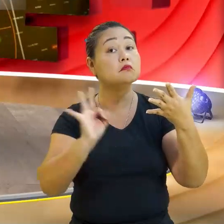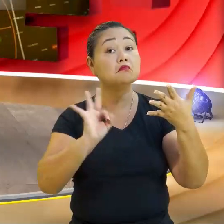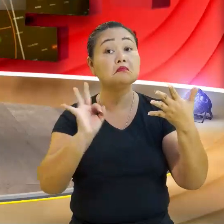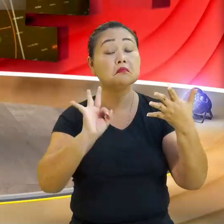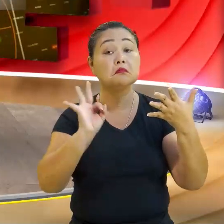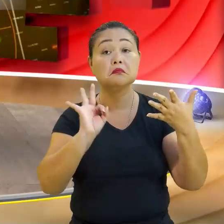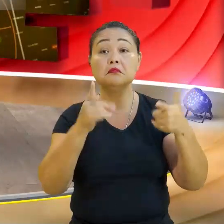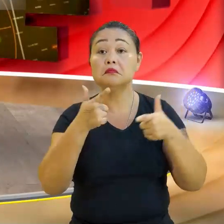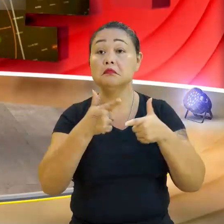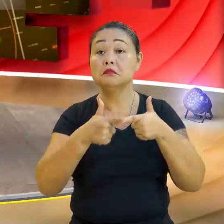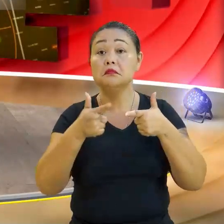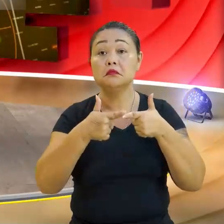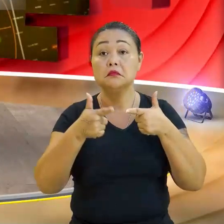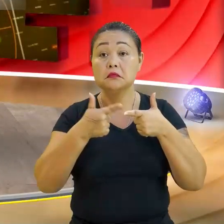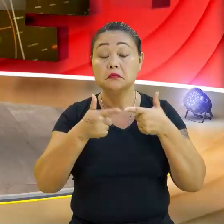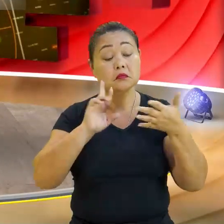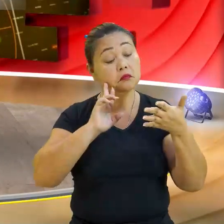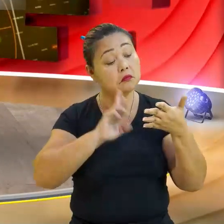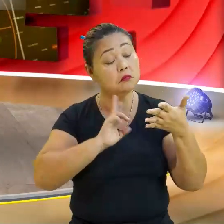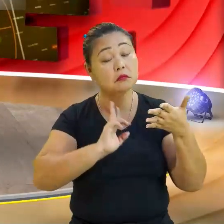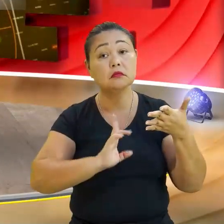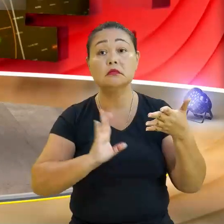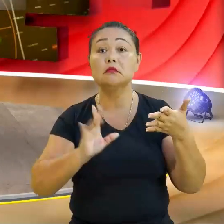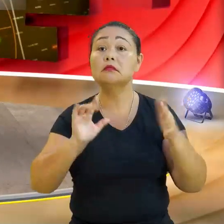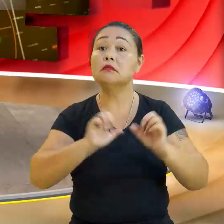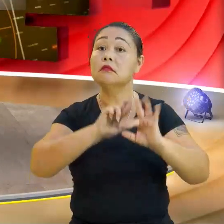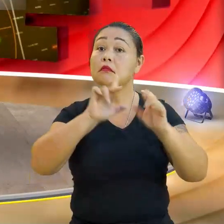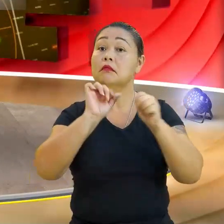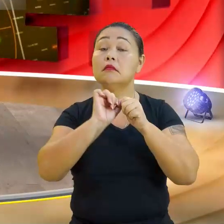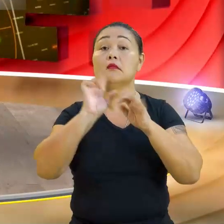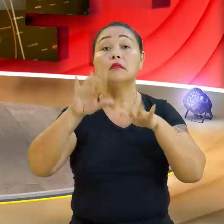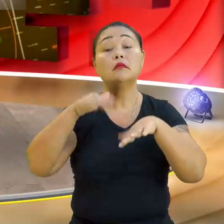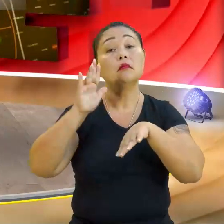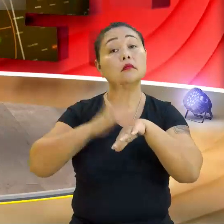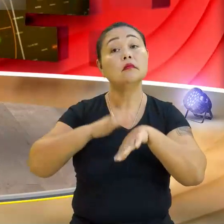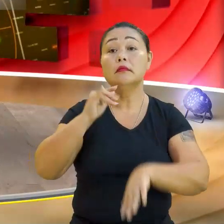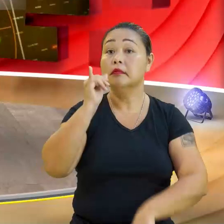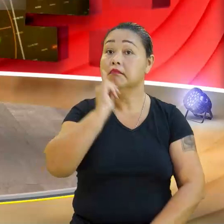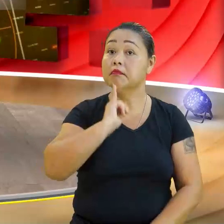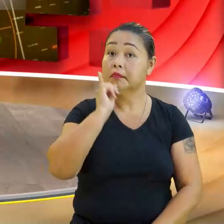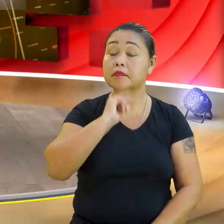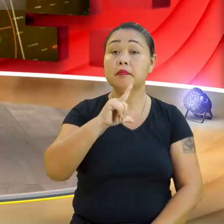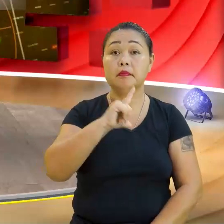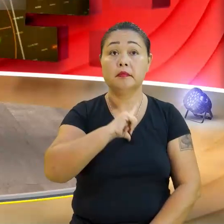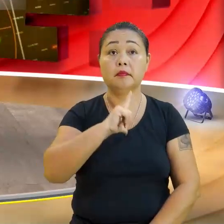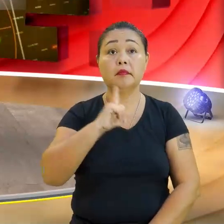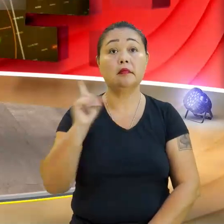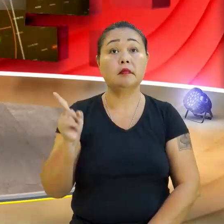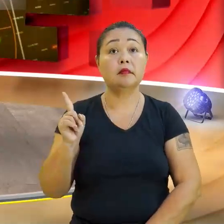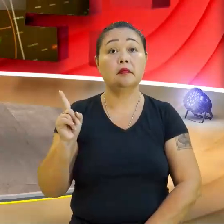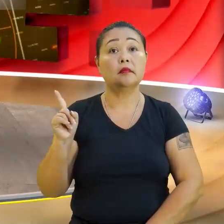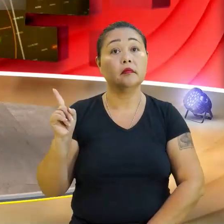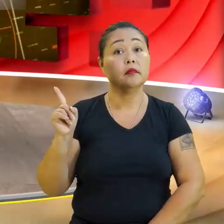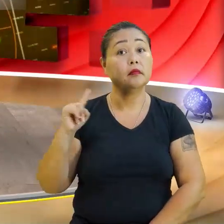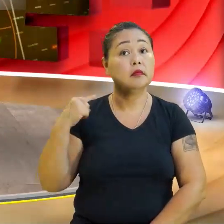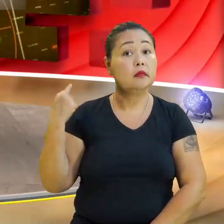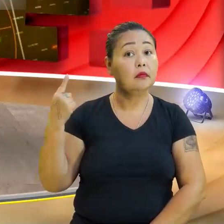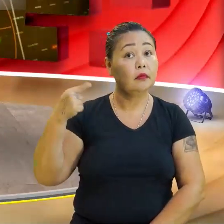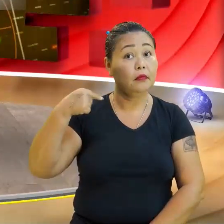com certeza, tirar de letra. E é claro que a gente vai fazer mais exemplos, né? Então, vamos. A matemática está girando aqui, ó. Uou!